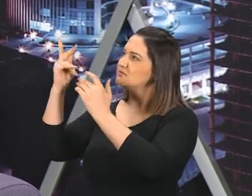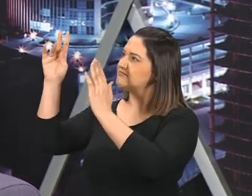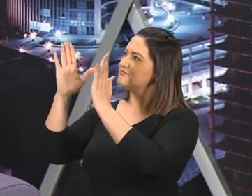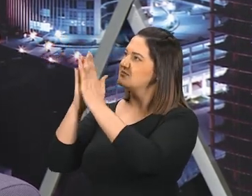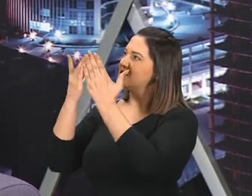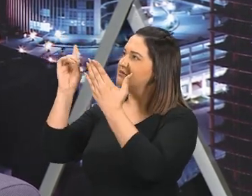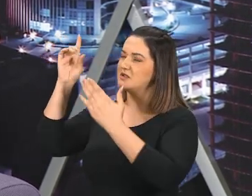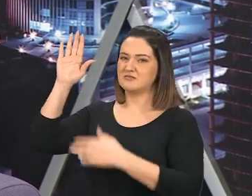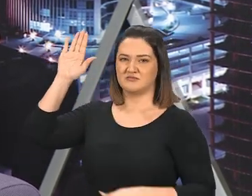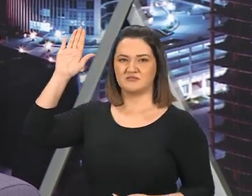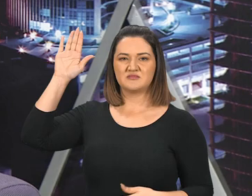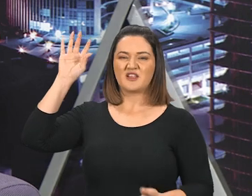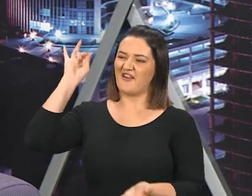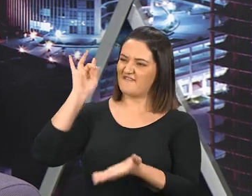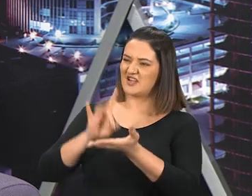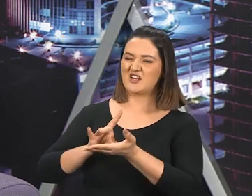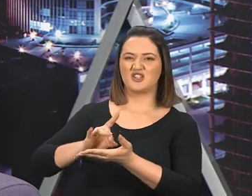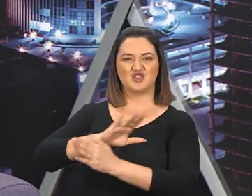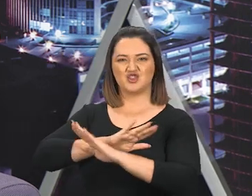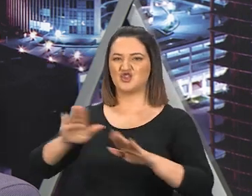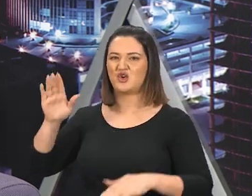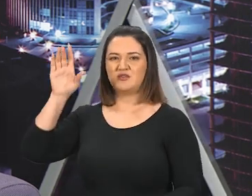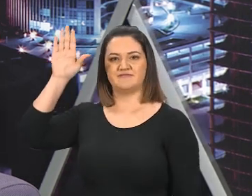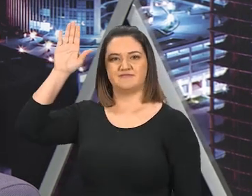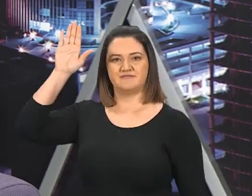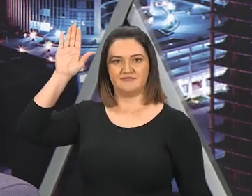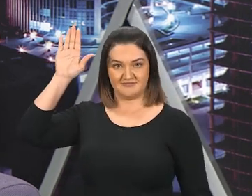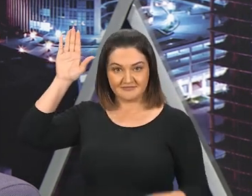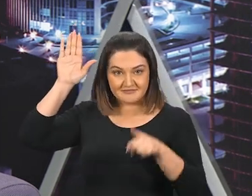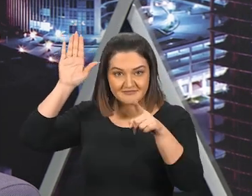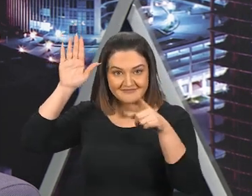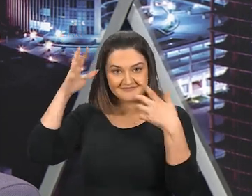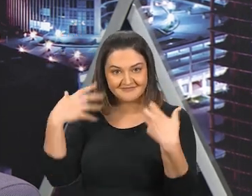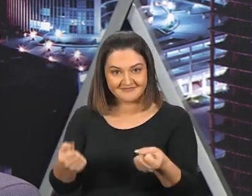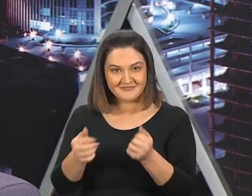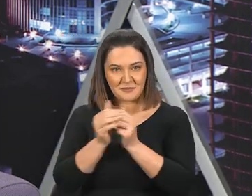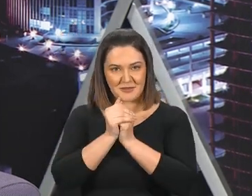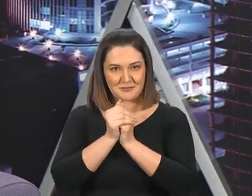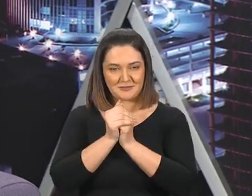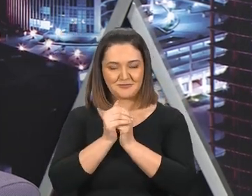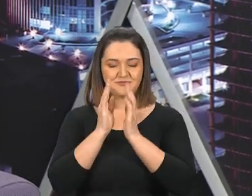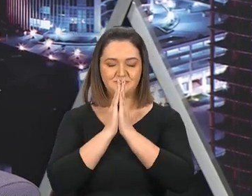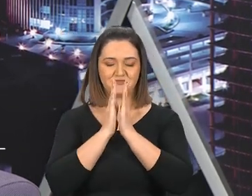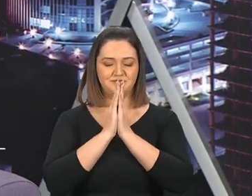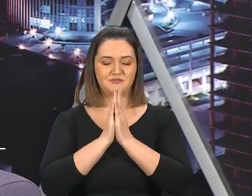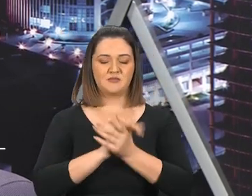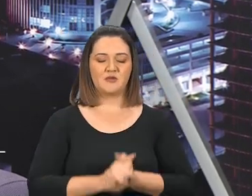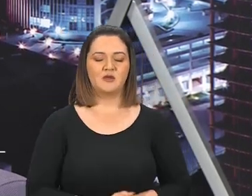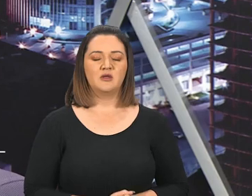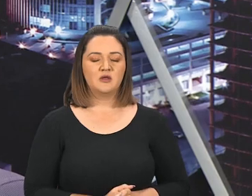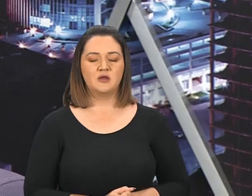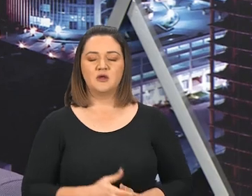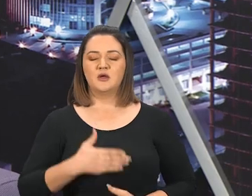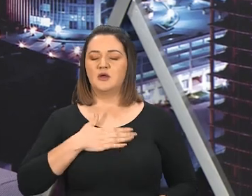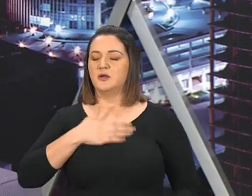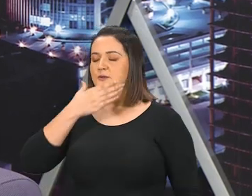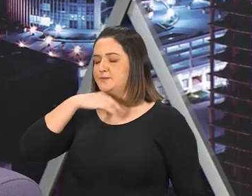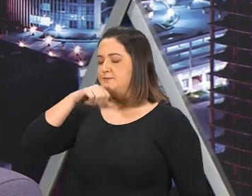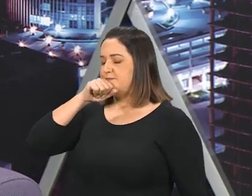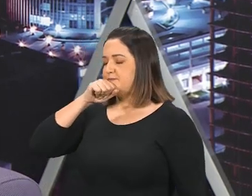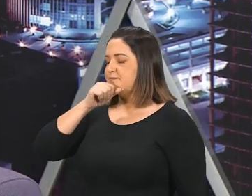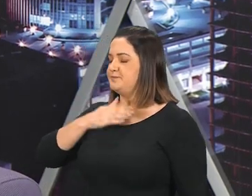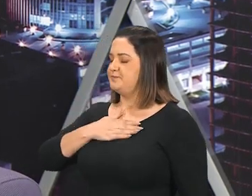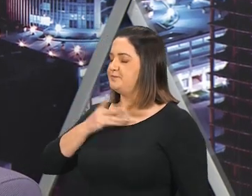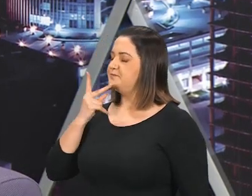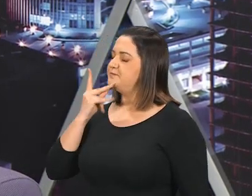E a sua palavra, A verdade, Nada mais que a verdade, Amém, Oremos, Meu Deus